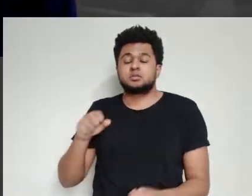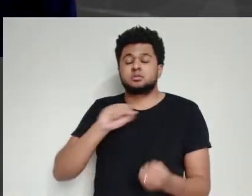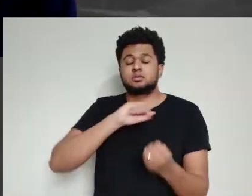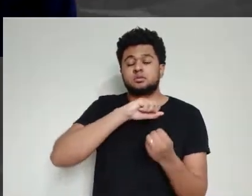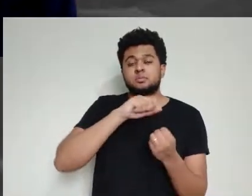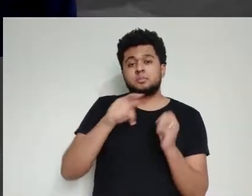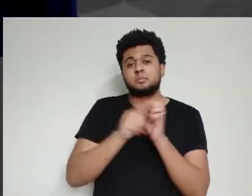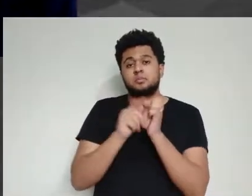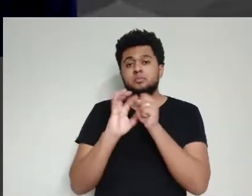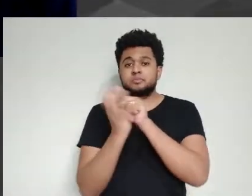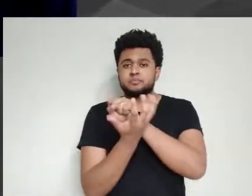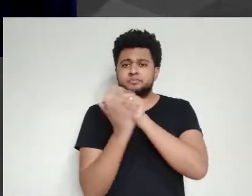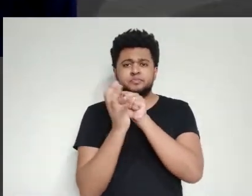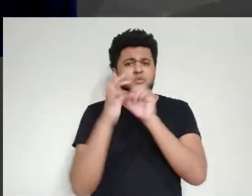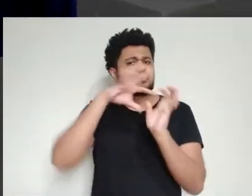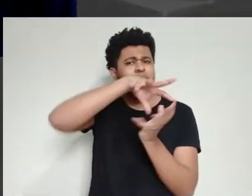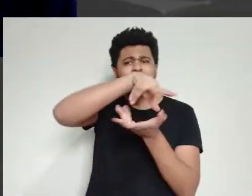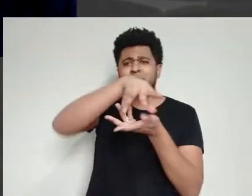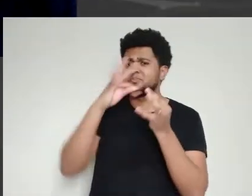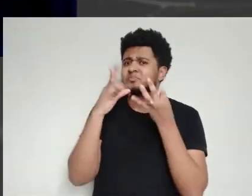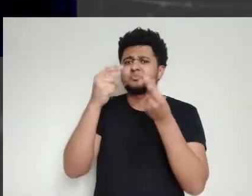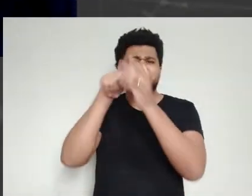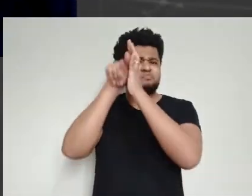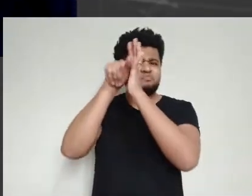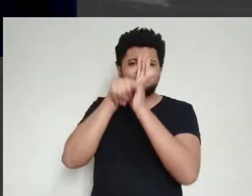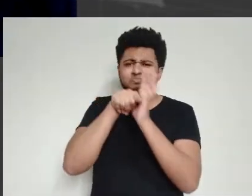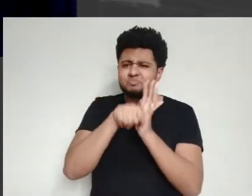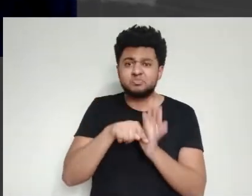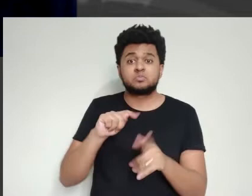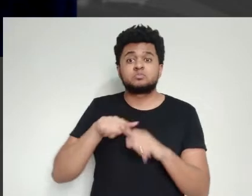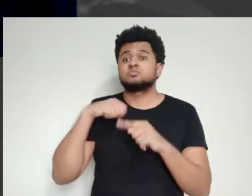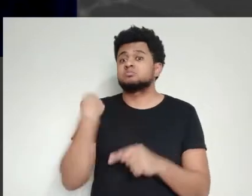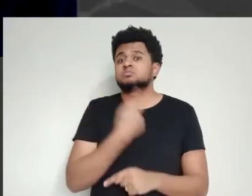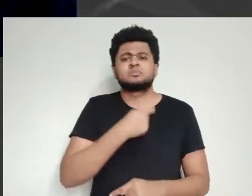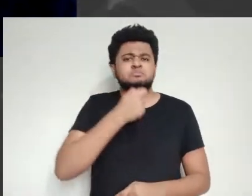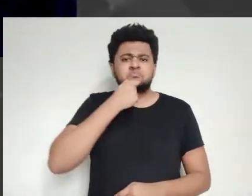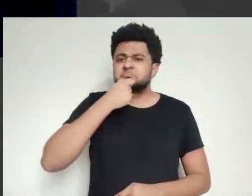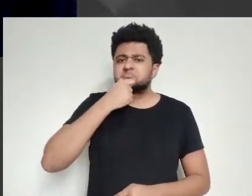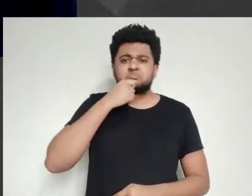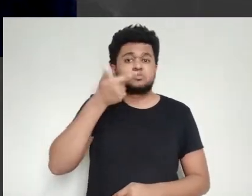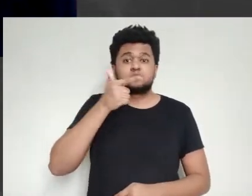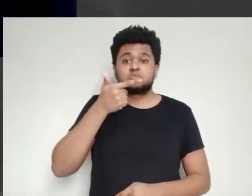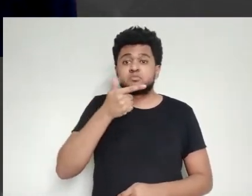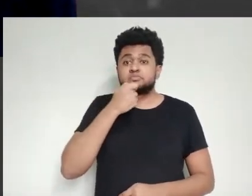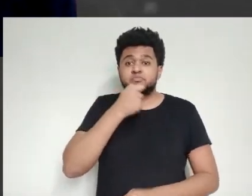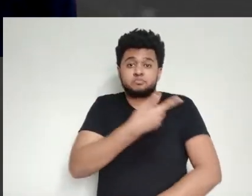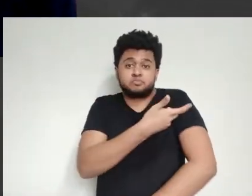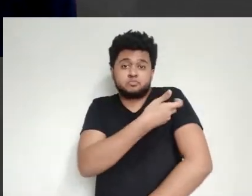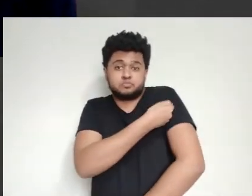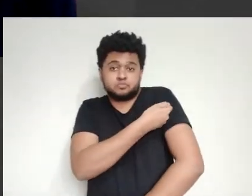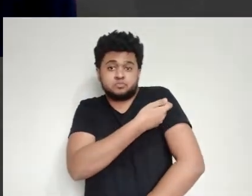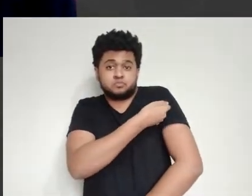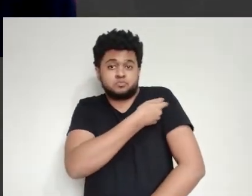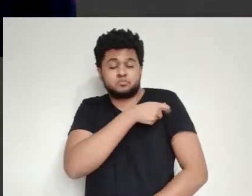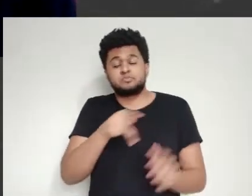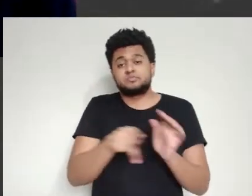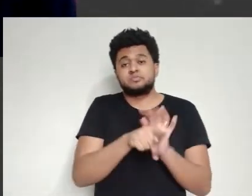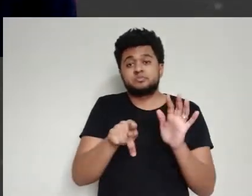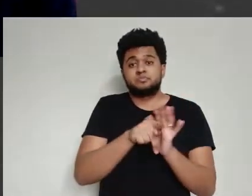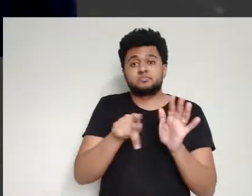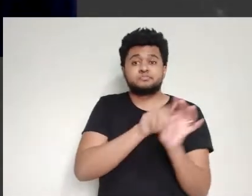a Covid-19. O mundo inteiro está correndo, os cientistas do mundo inteiro estão pesquisando, mas a gente ainda não tem nenhuma